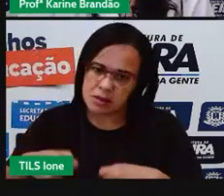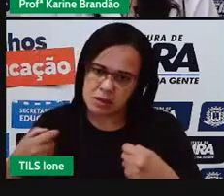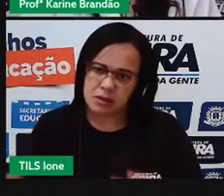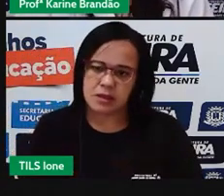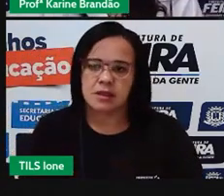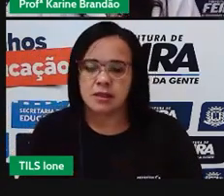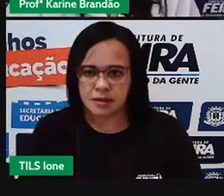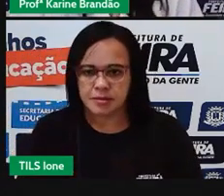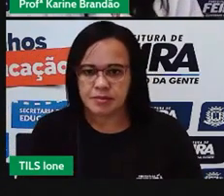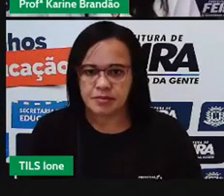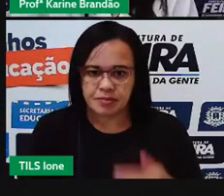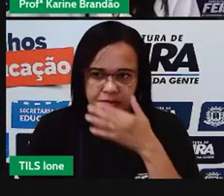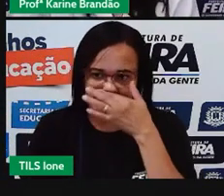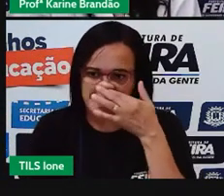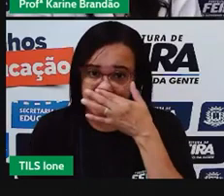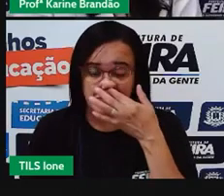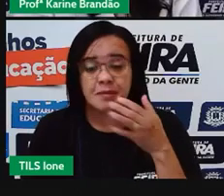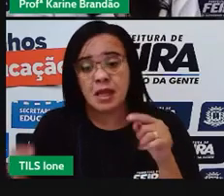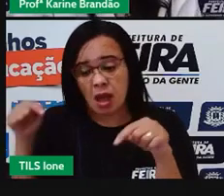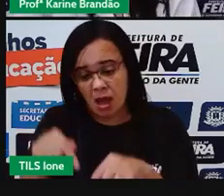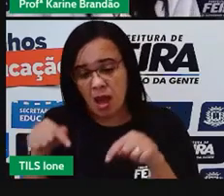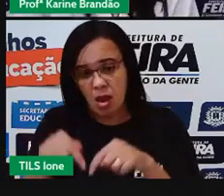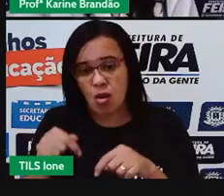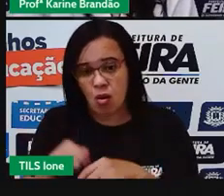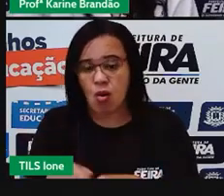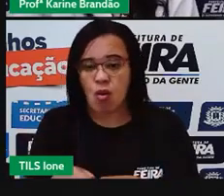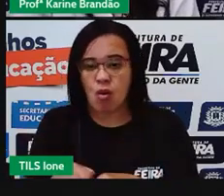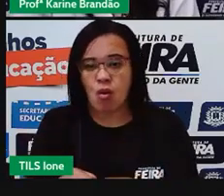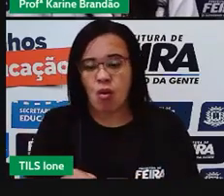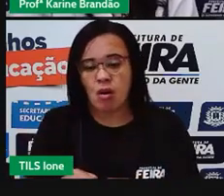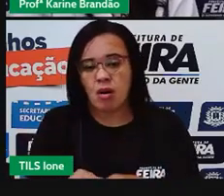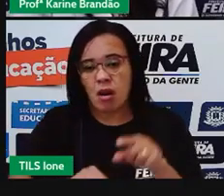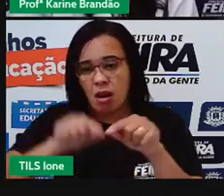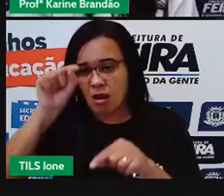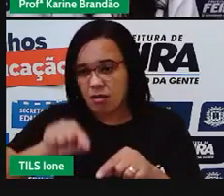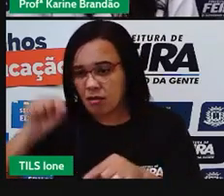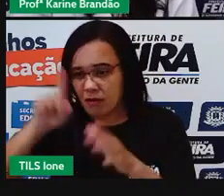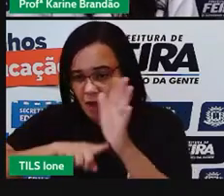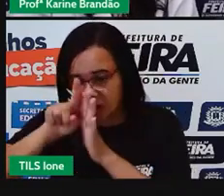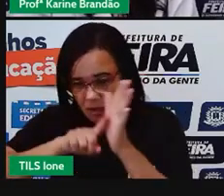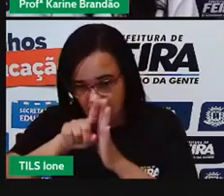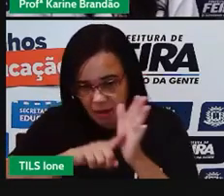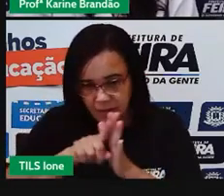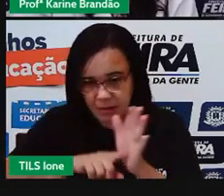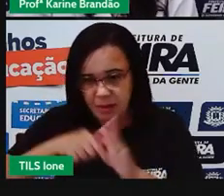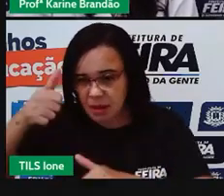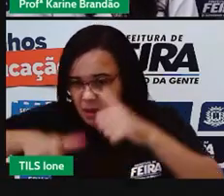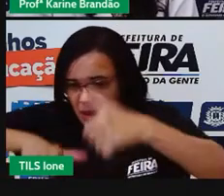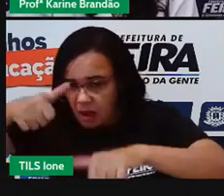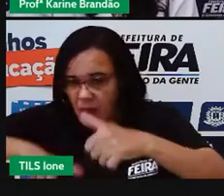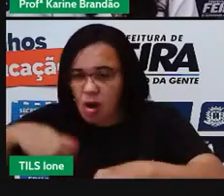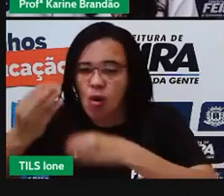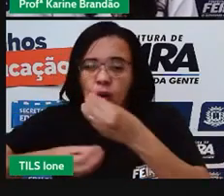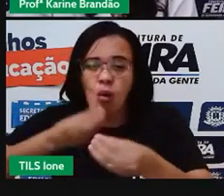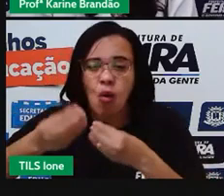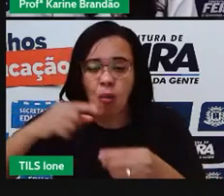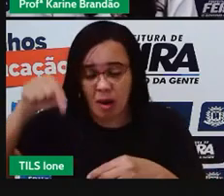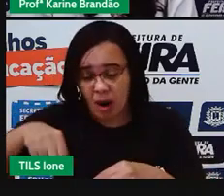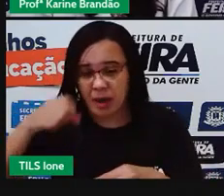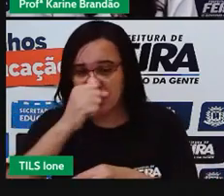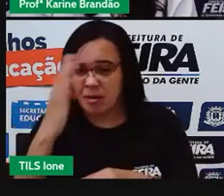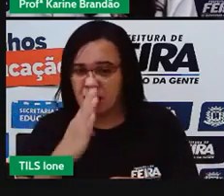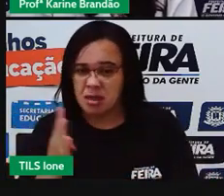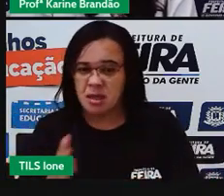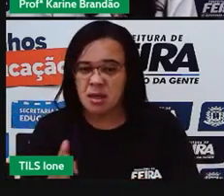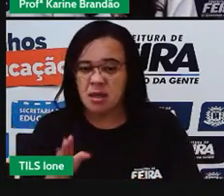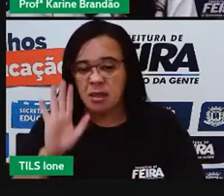hídrica brasileira, uma média brasileira aqui, tá? Cada brasileiro consome, em média, 5 mil, mais um pouco que